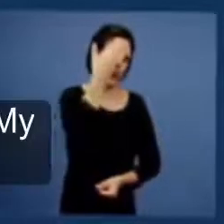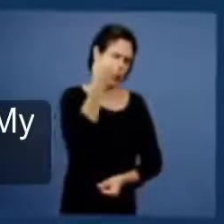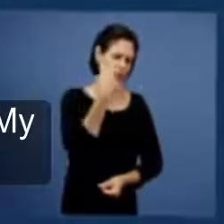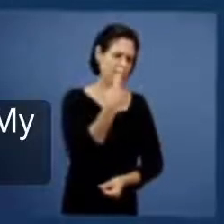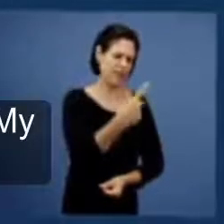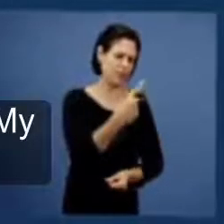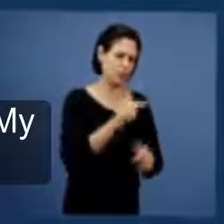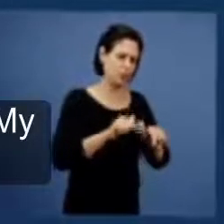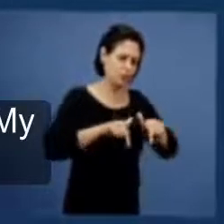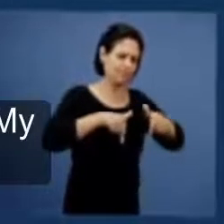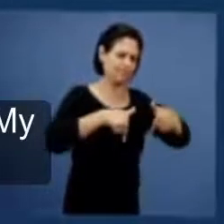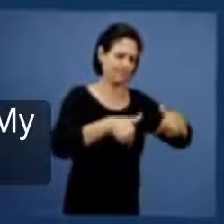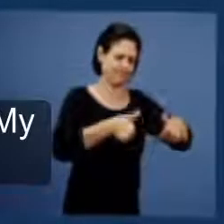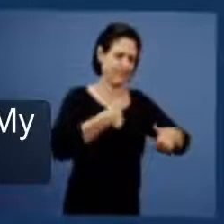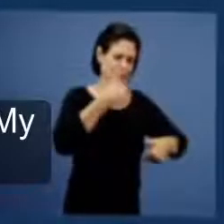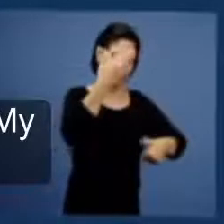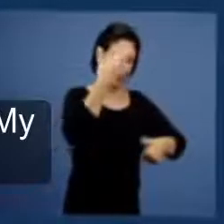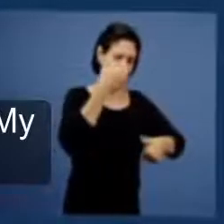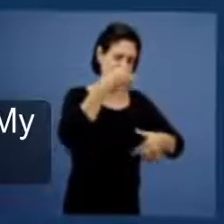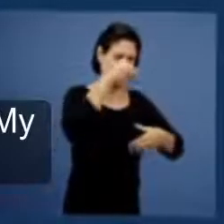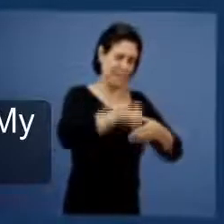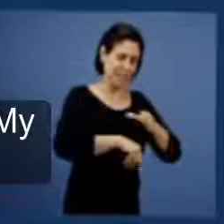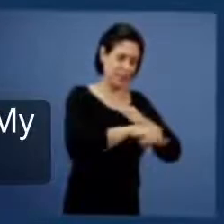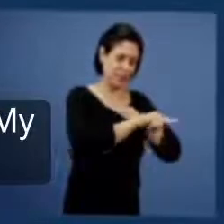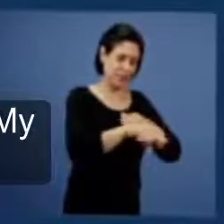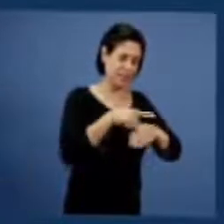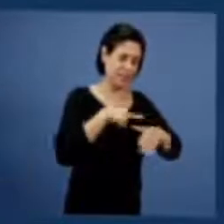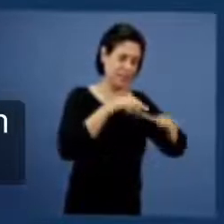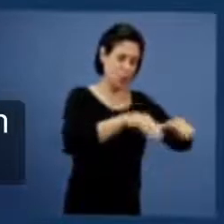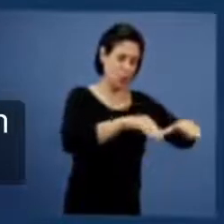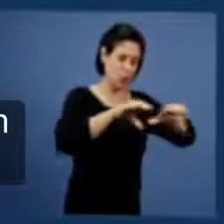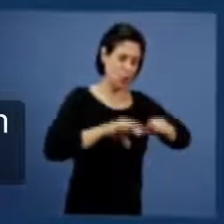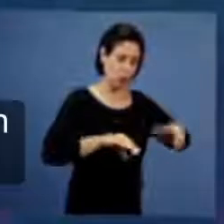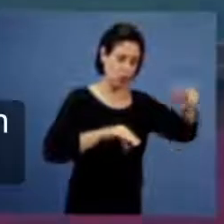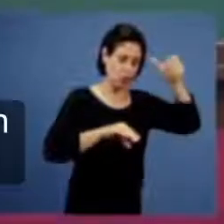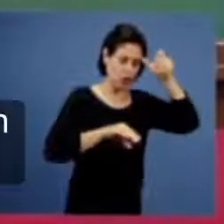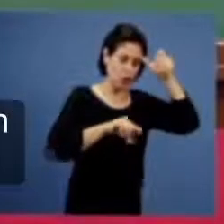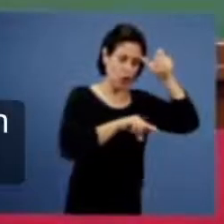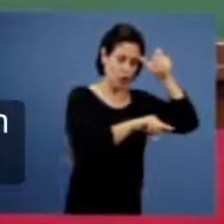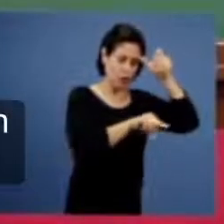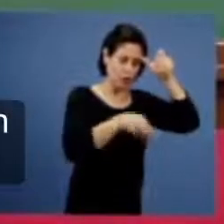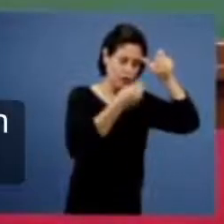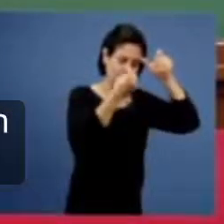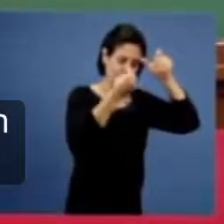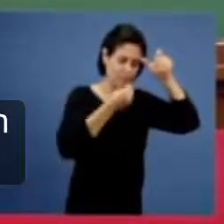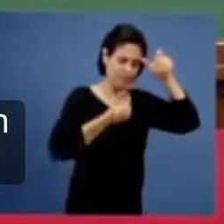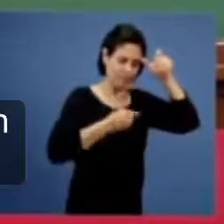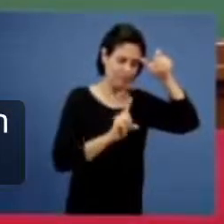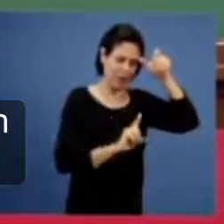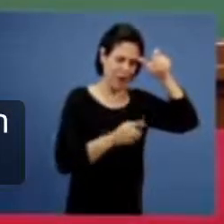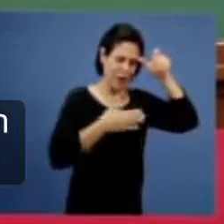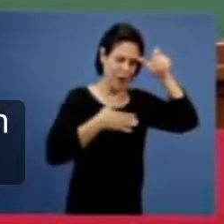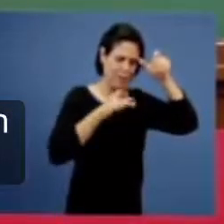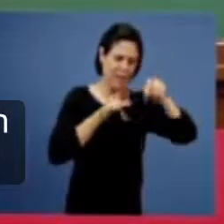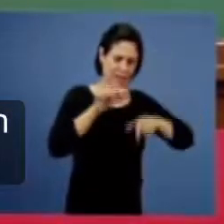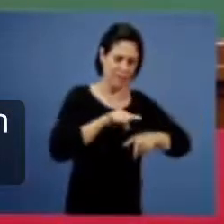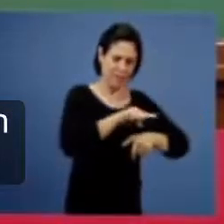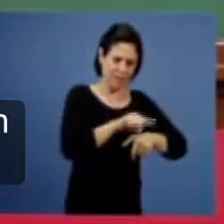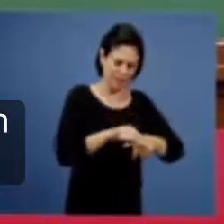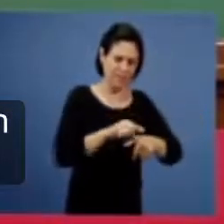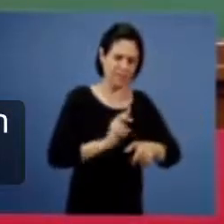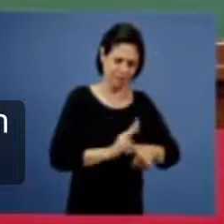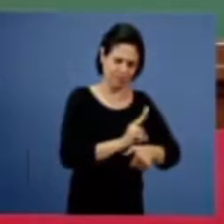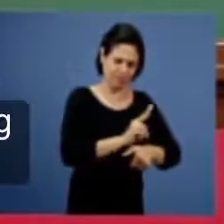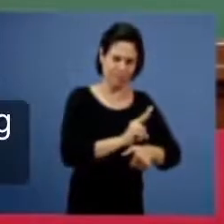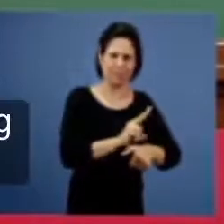que é onde está o trono de Satanás e retens o meu nome e não negaste a minha fé ainda nos